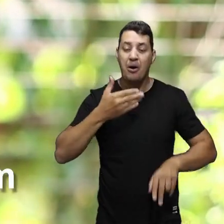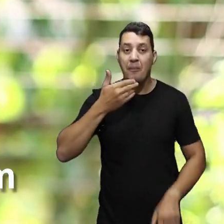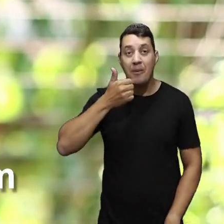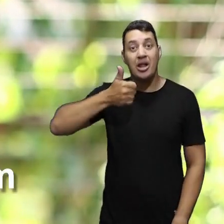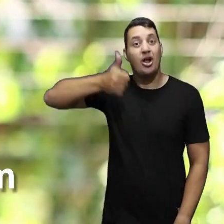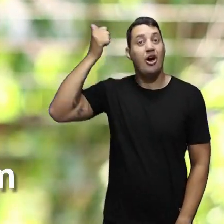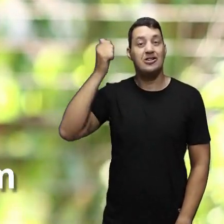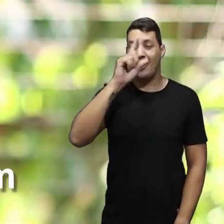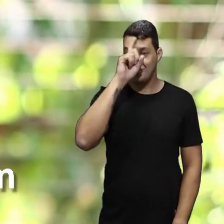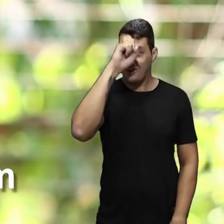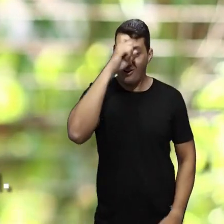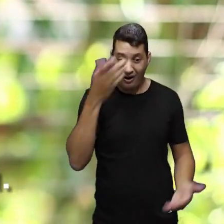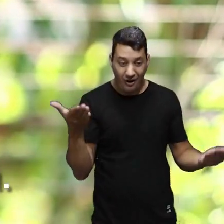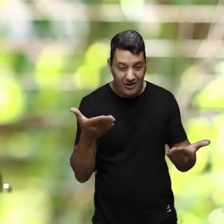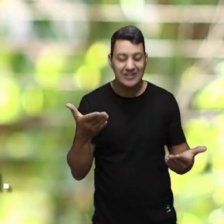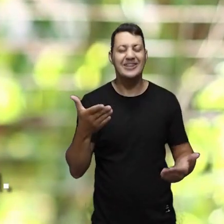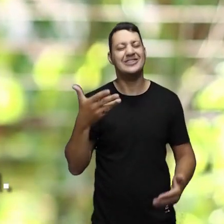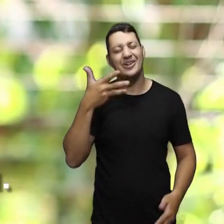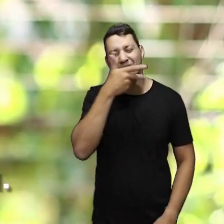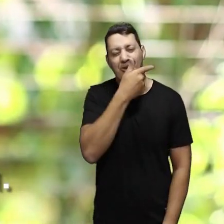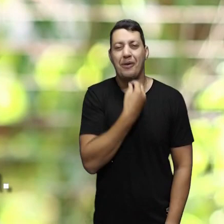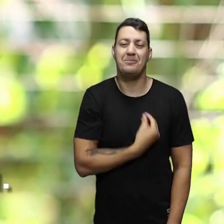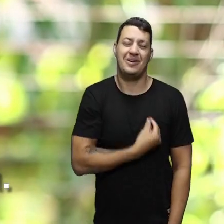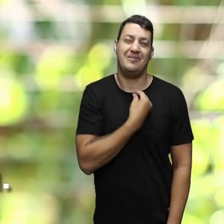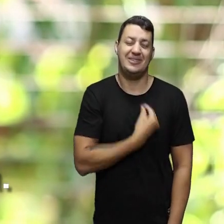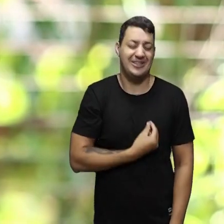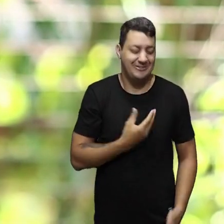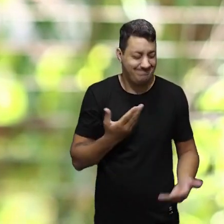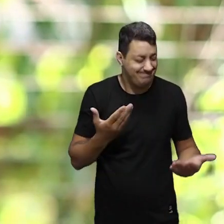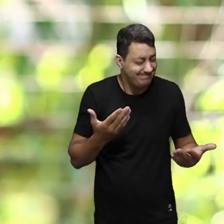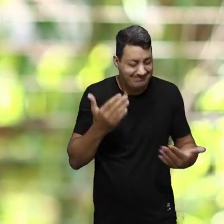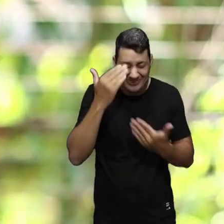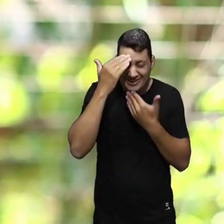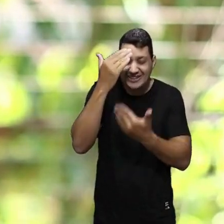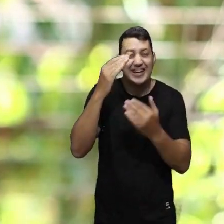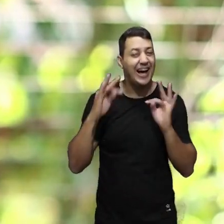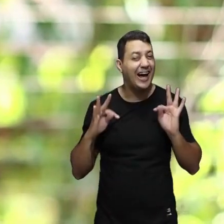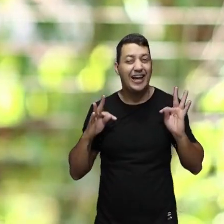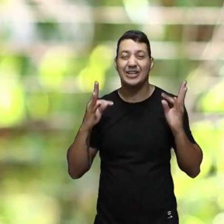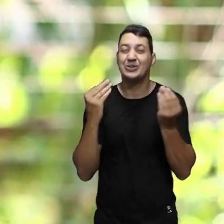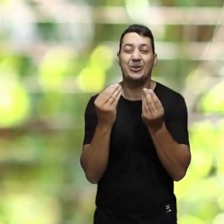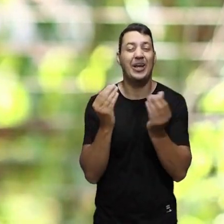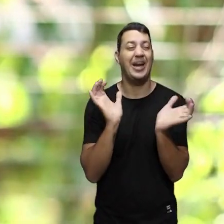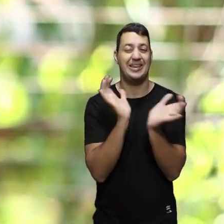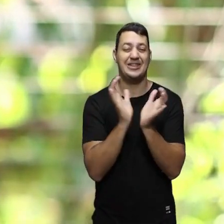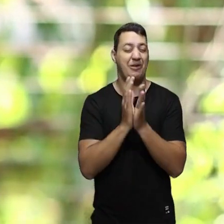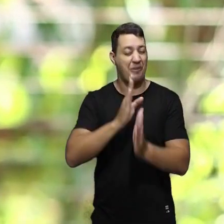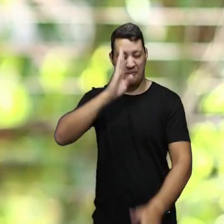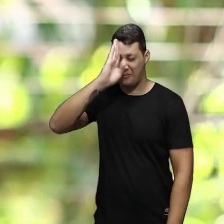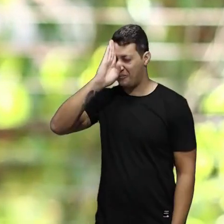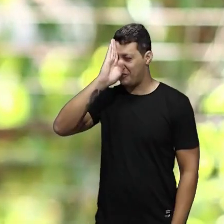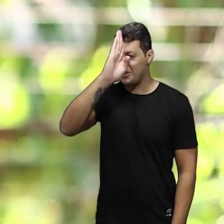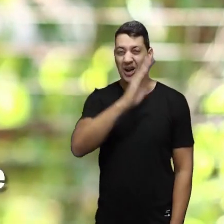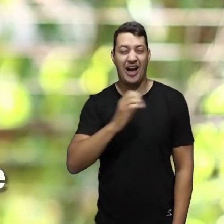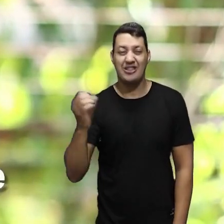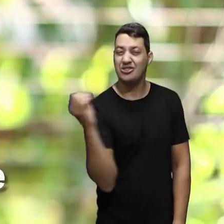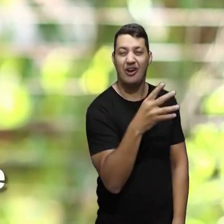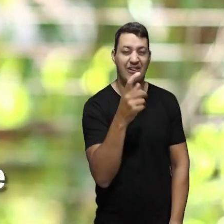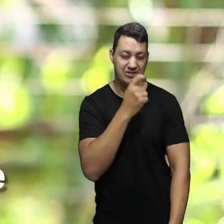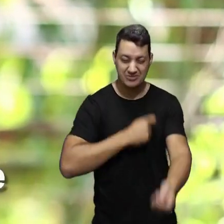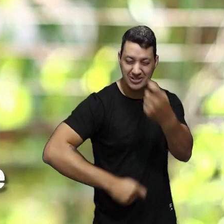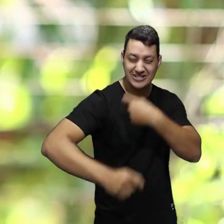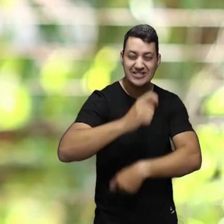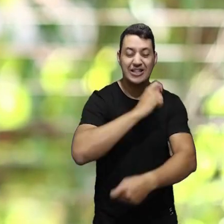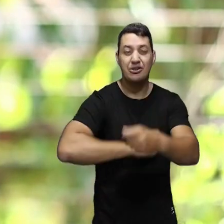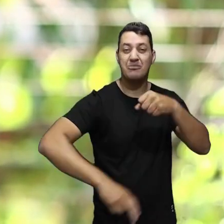melhores hospitais teriam e foi o que salvou a minha vida. Eu sou grato a todos eles, mas principalmente a essa nova